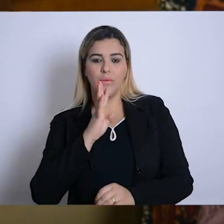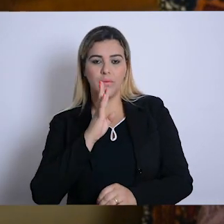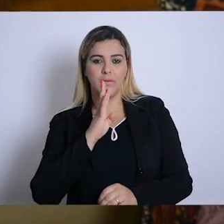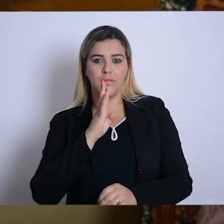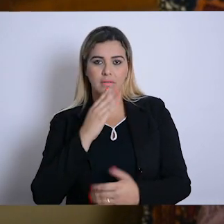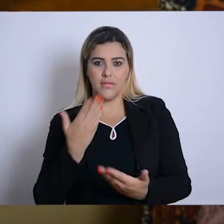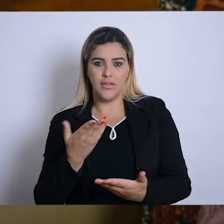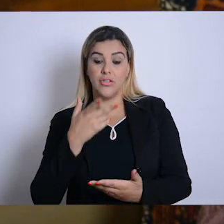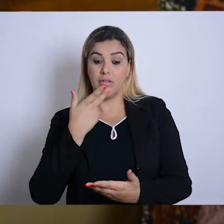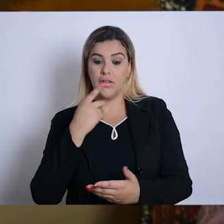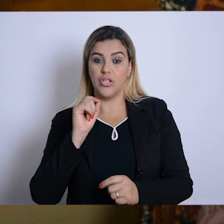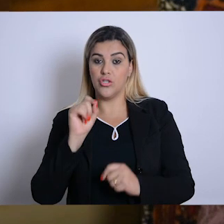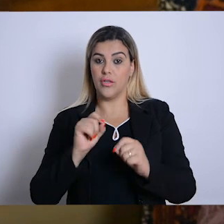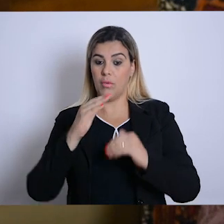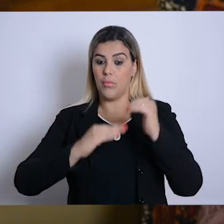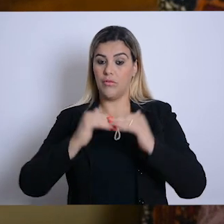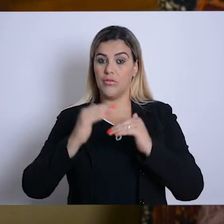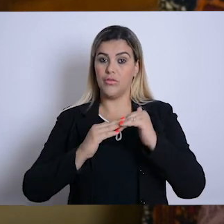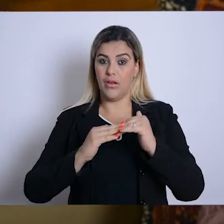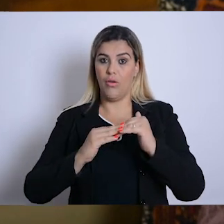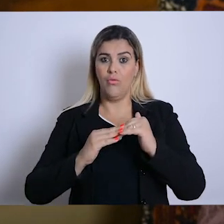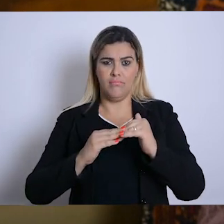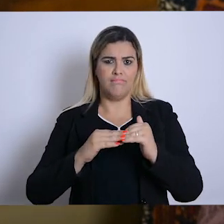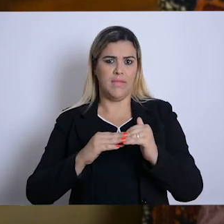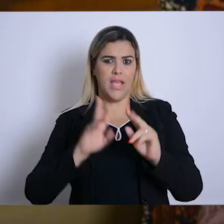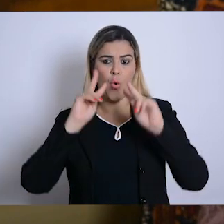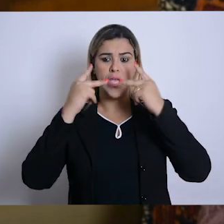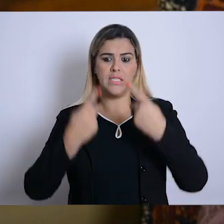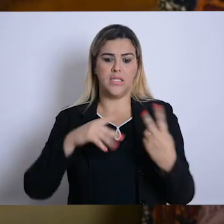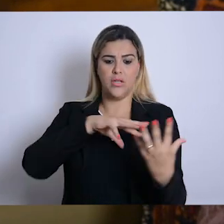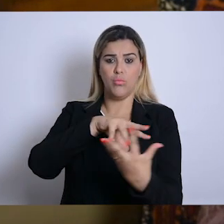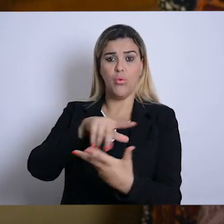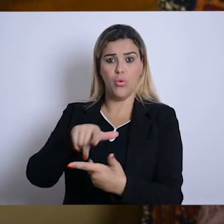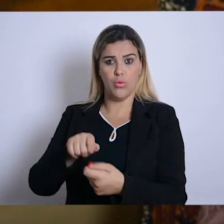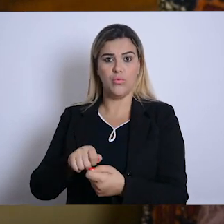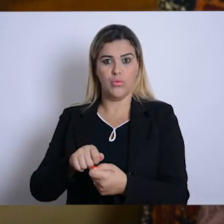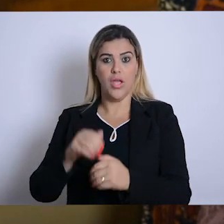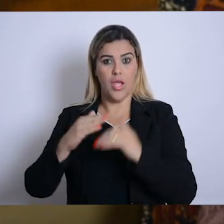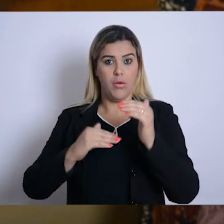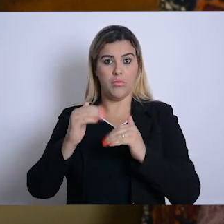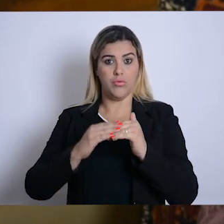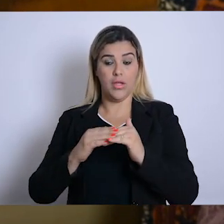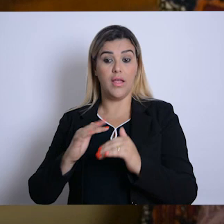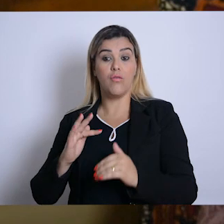profissão, de uma envergadura internacional, considerada uma das profissões com o futuro mais promissor